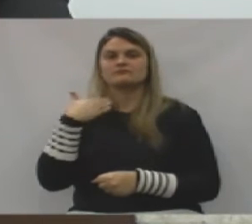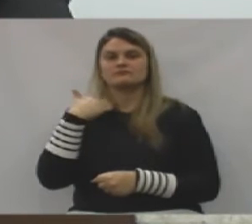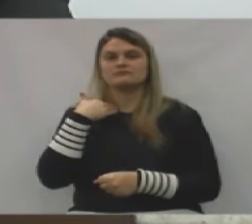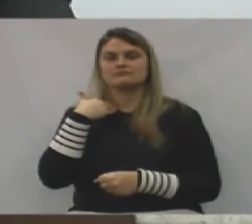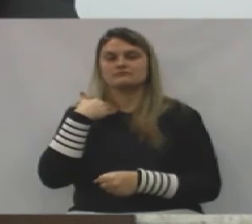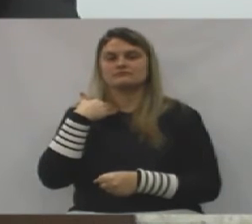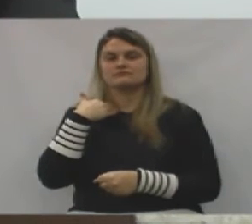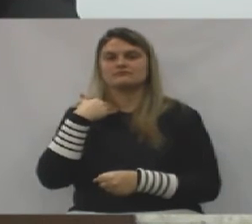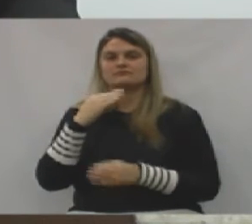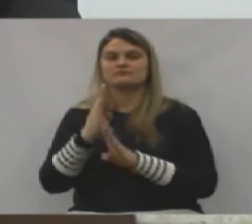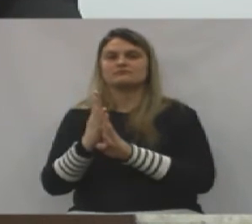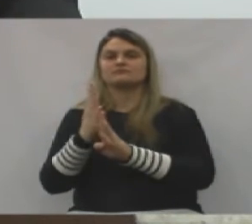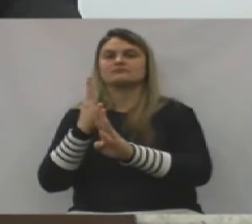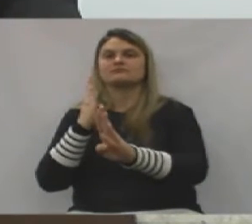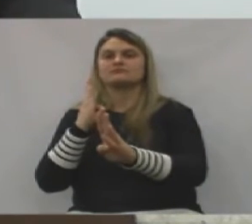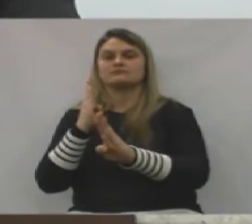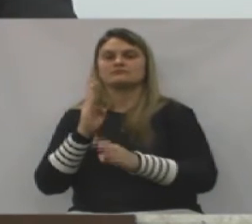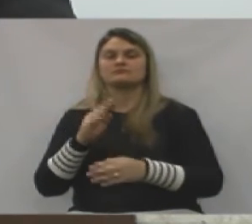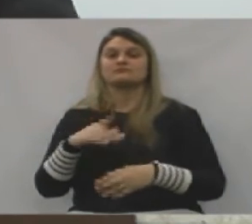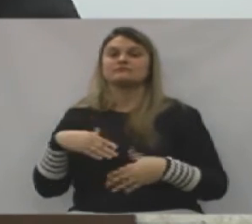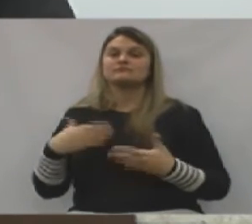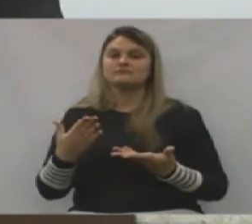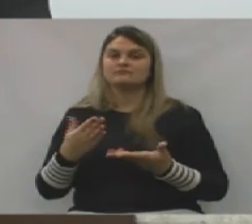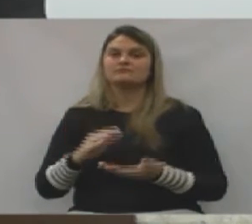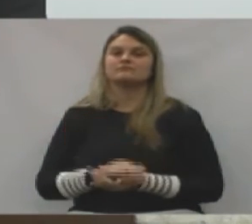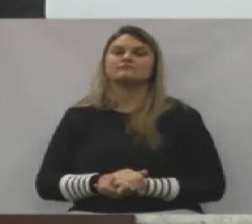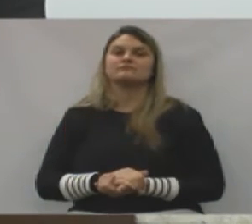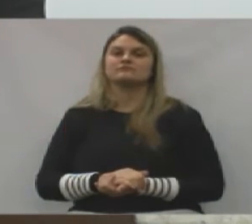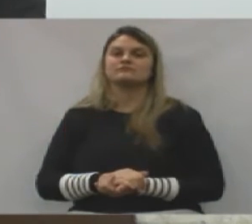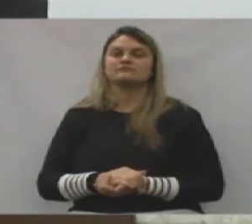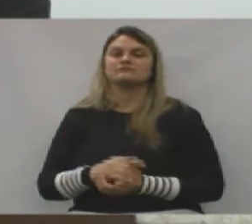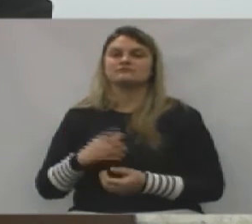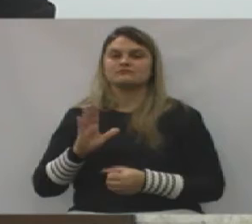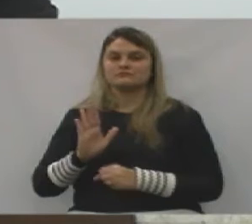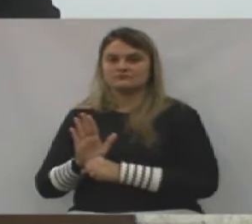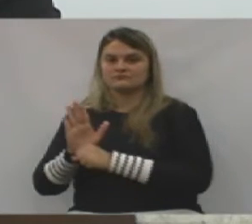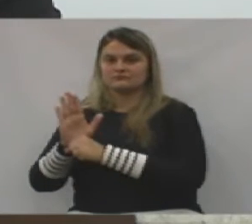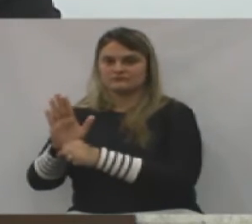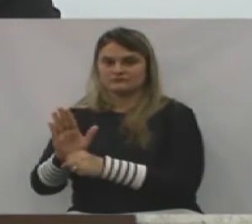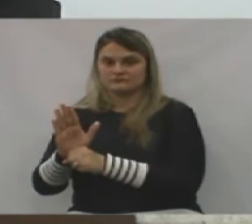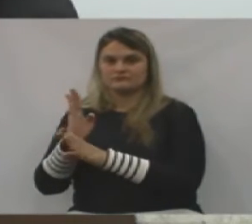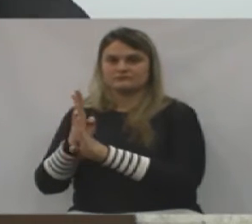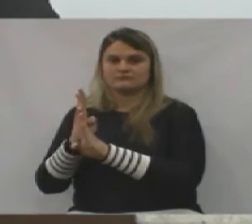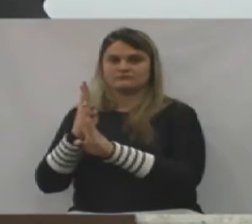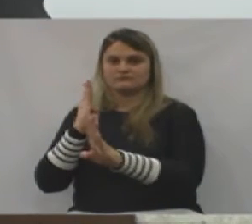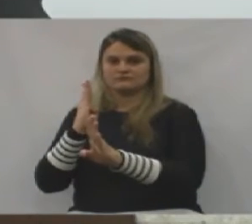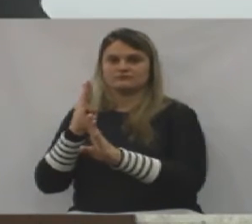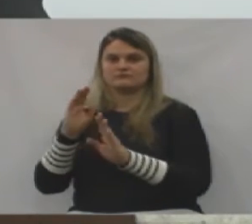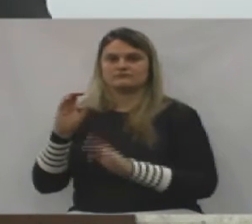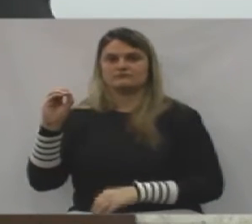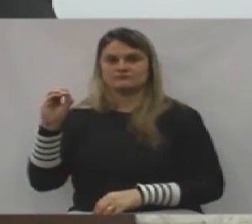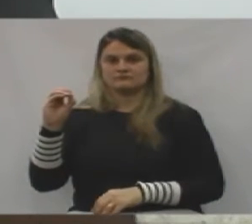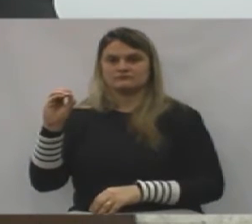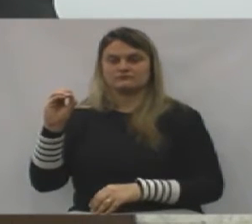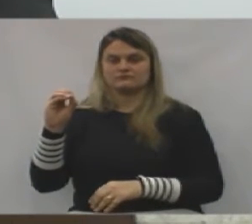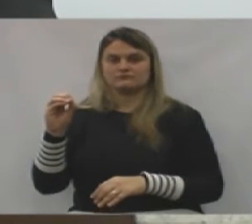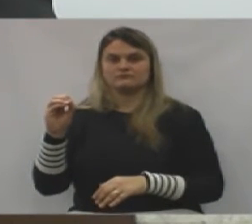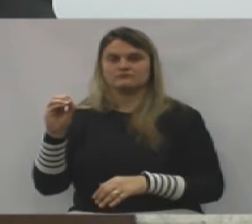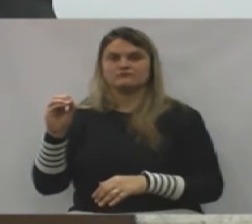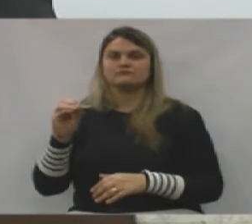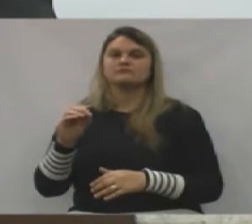e as filas. Então, corroborando com o programa Fila Zero, da